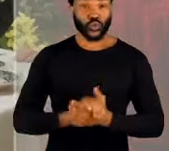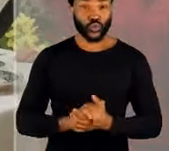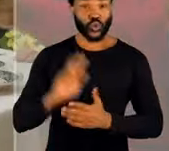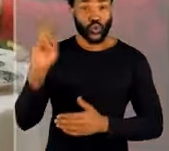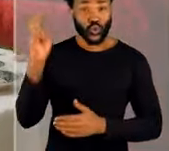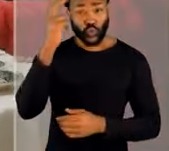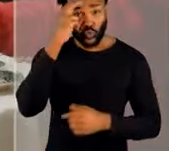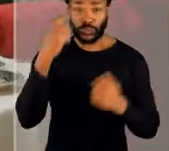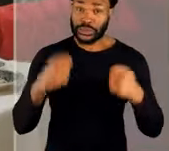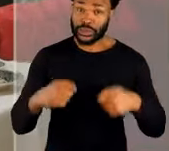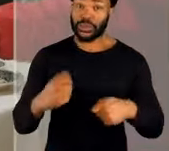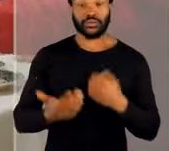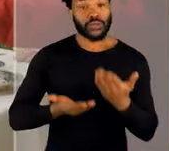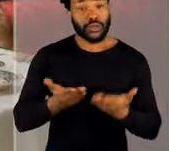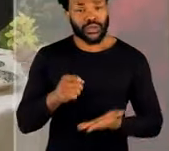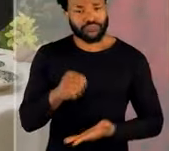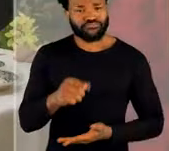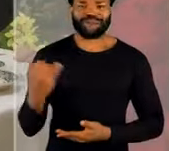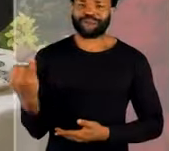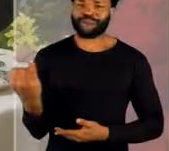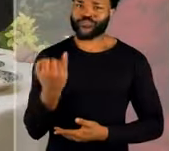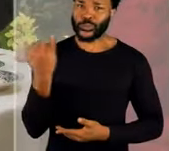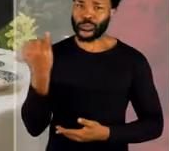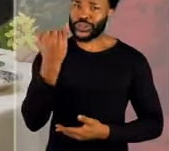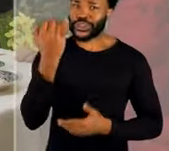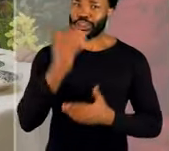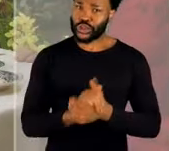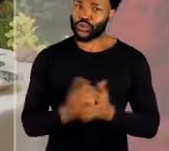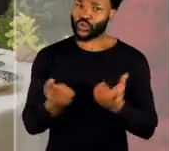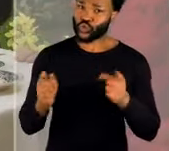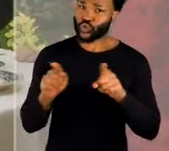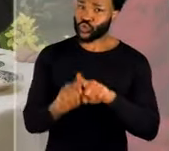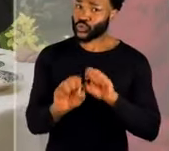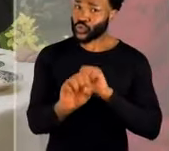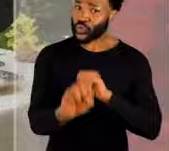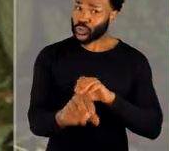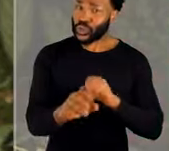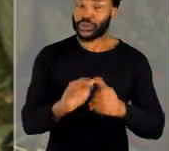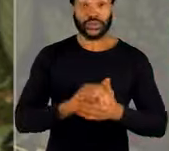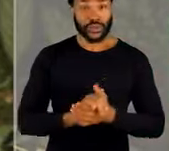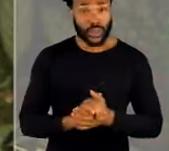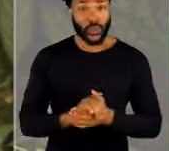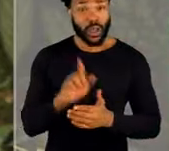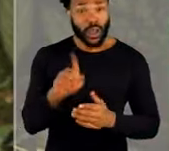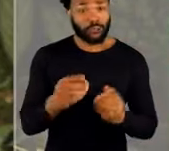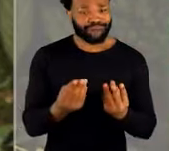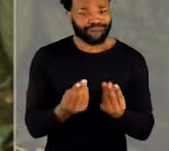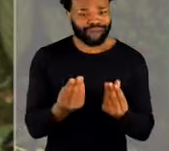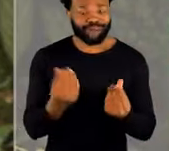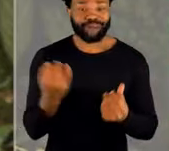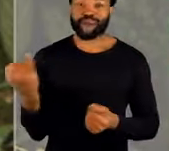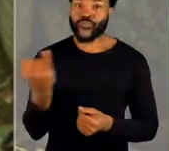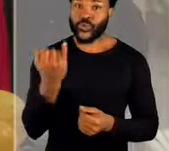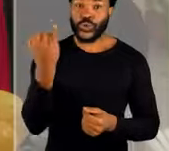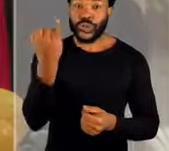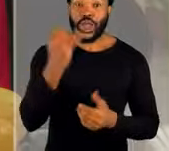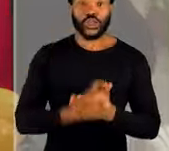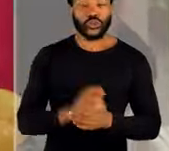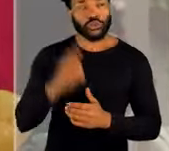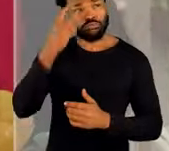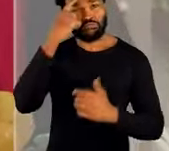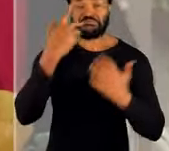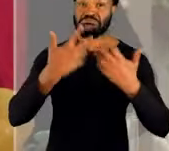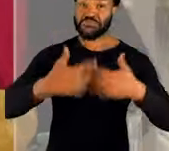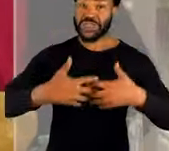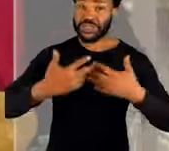A cultura tem que ser tratada como uma coisa importantíssima, que vai junto com a educação. E ela é essencial para a formação